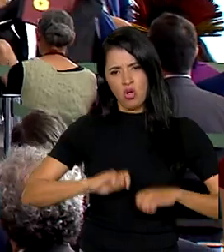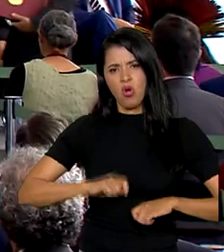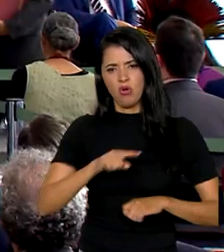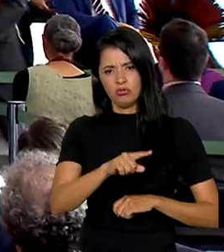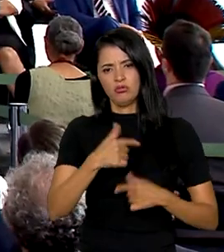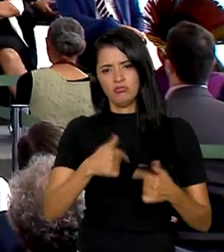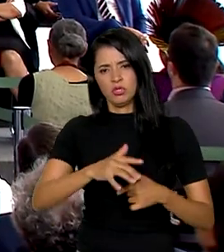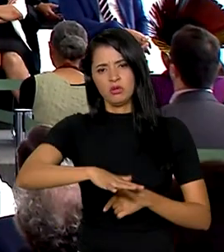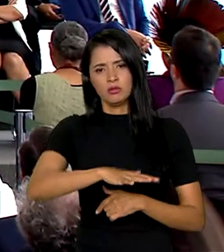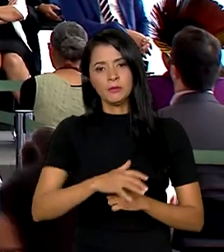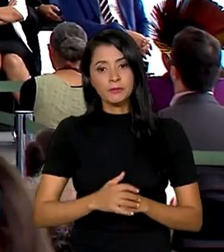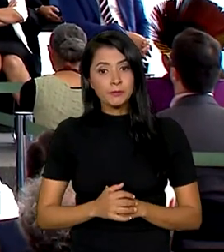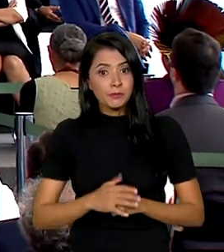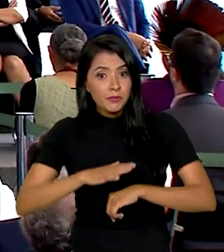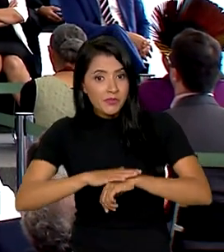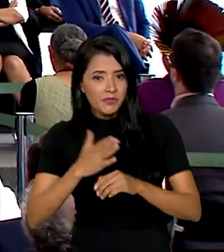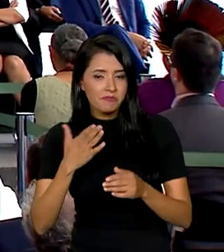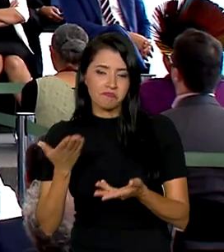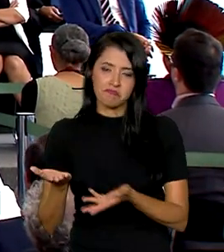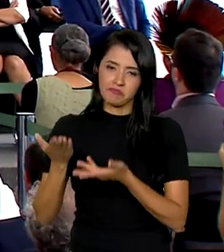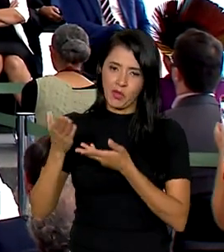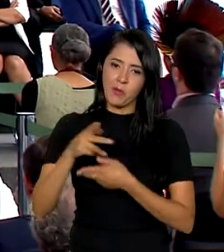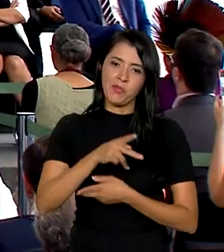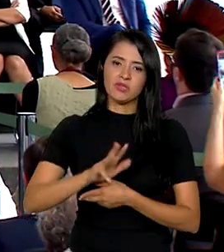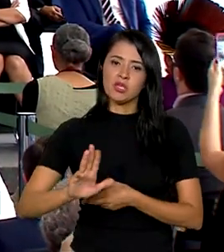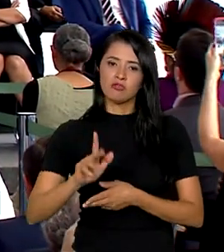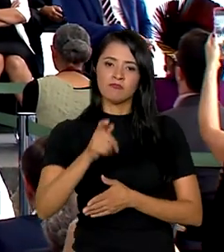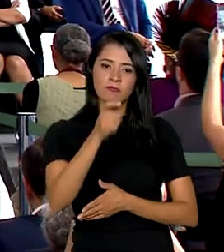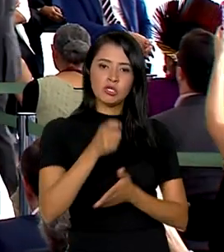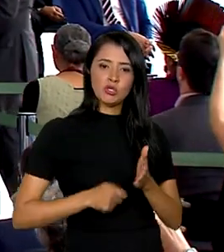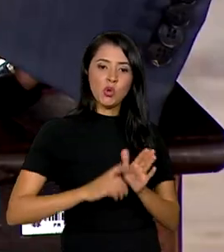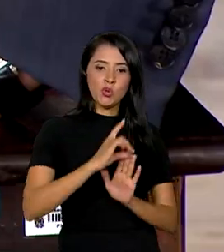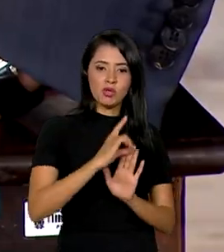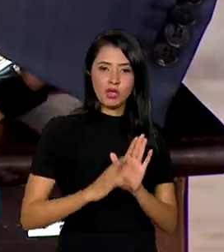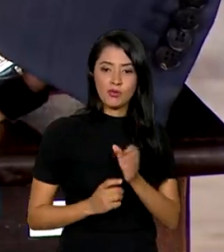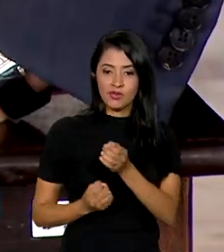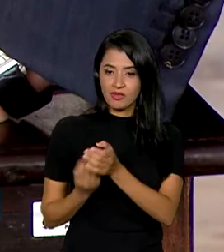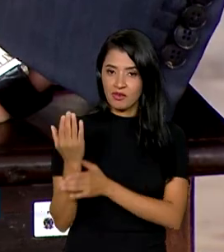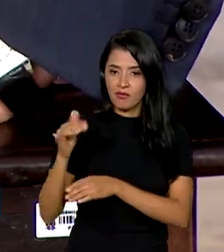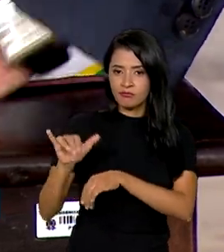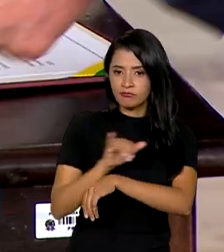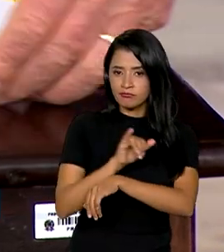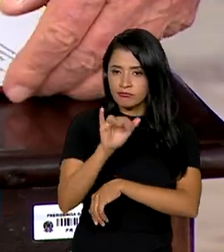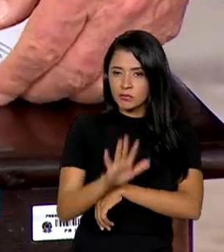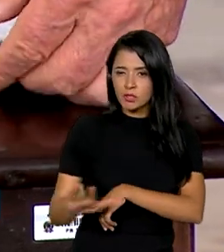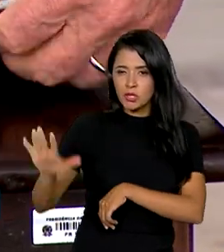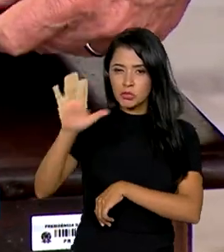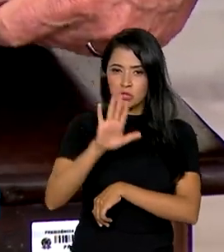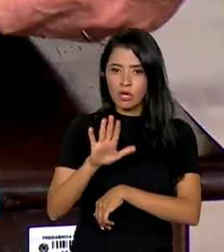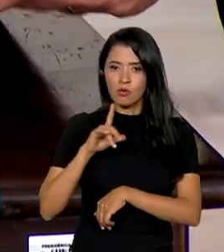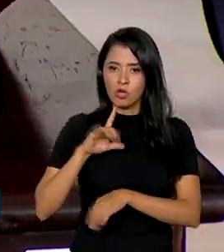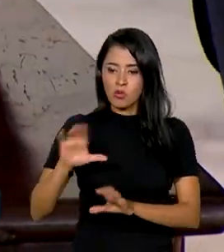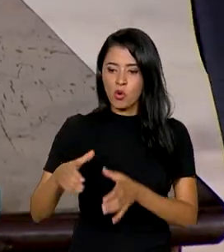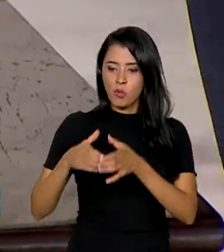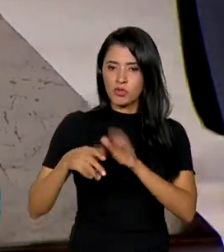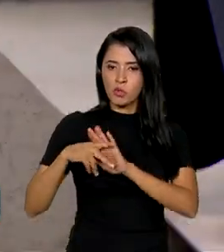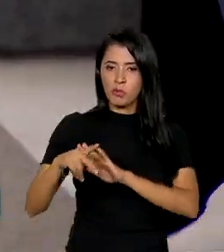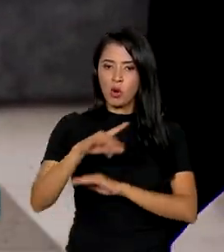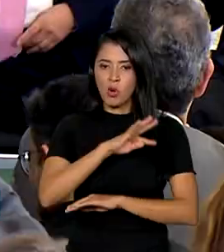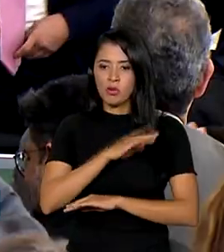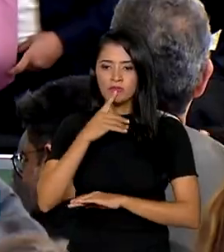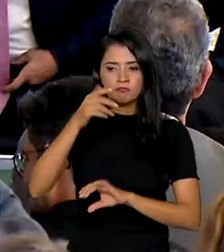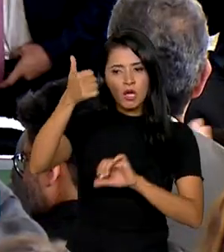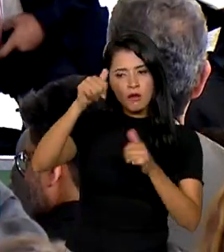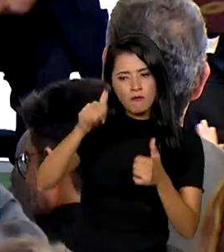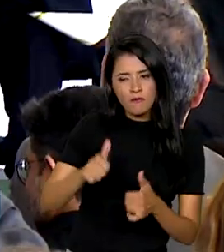trabalho. Durante a cerimônia, o presidente Lula assinou os decretos que criam a Estratégia Nacional e uma comissão técnica de